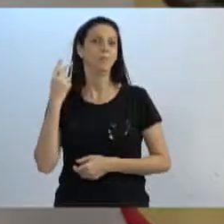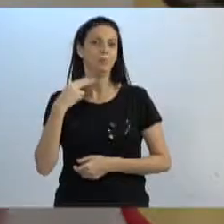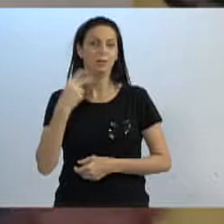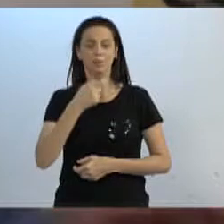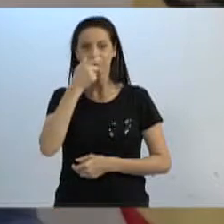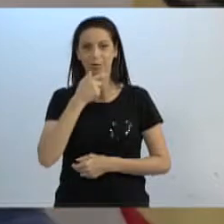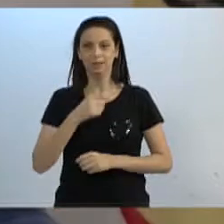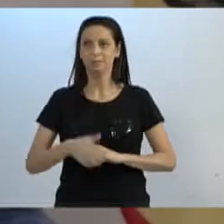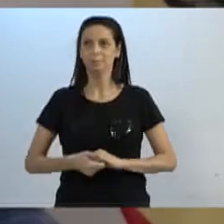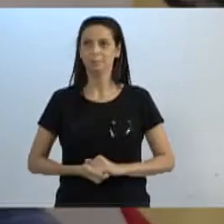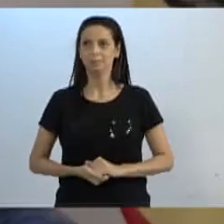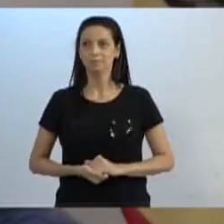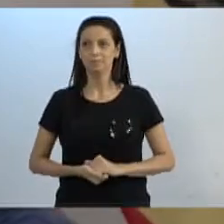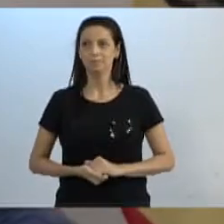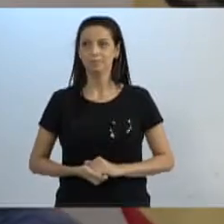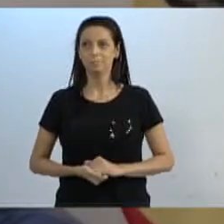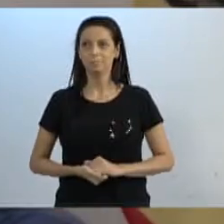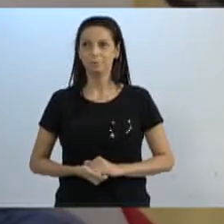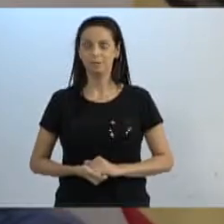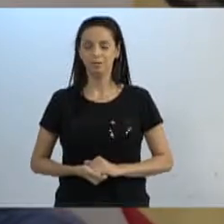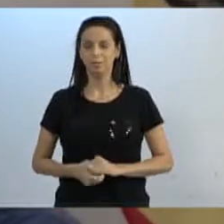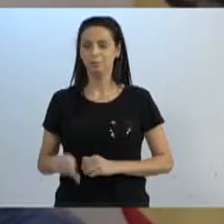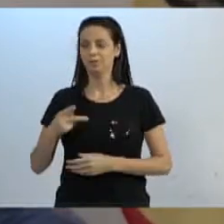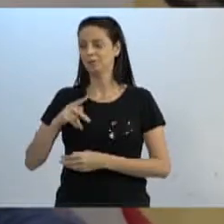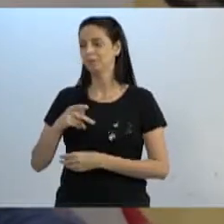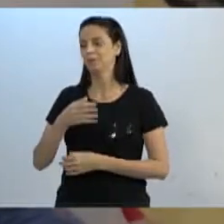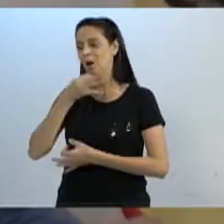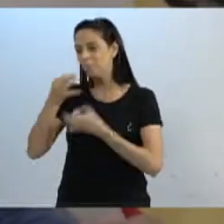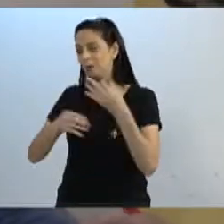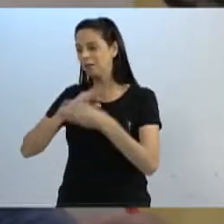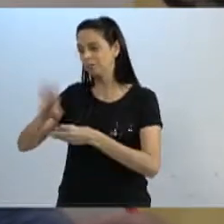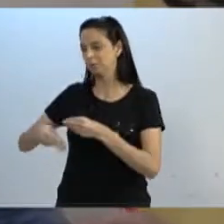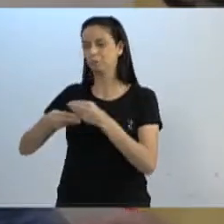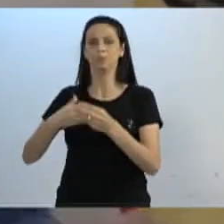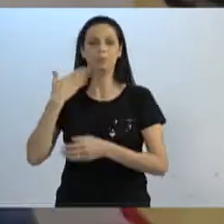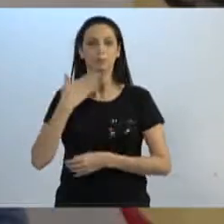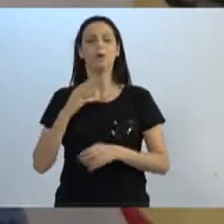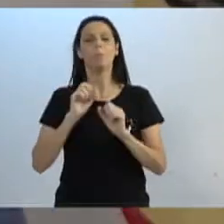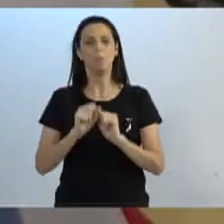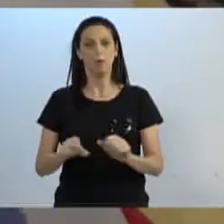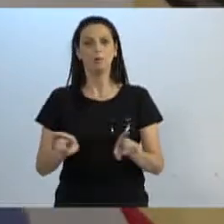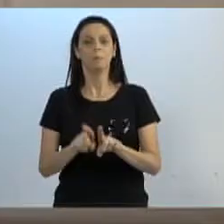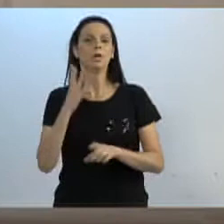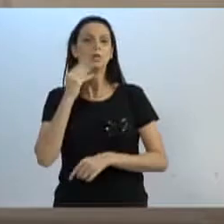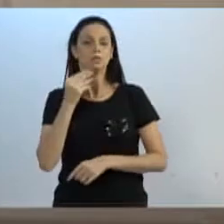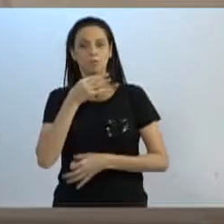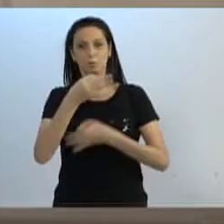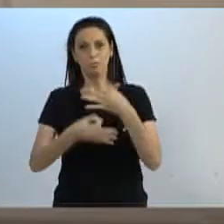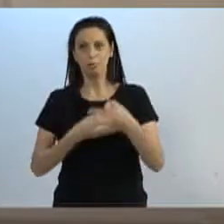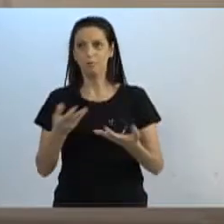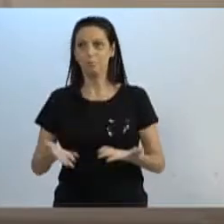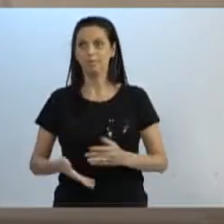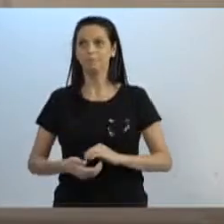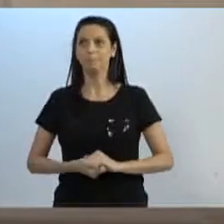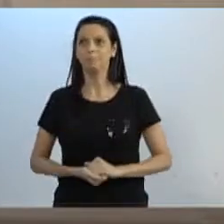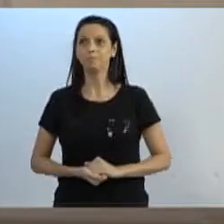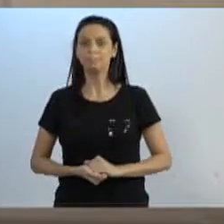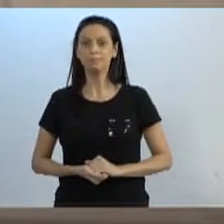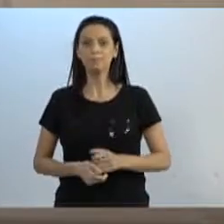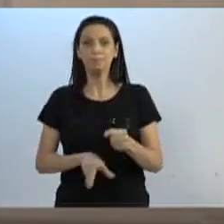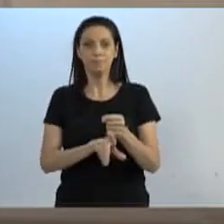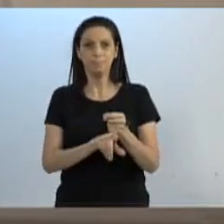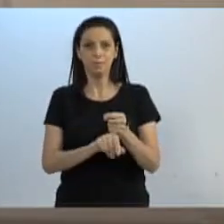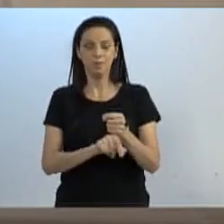Muito obrigado. Concluo as suas falas no meu pronunciamento, e também concedo a parte do nosso novo vereador Gilson. Vereador Becker, a CEMED já